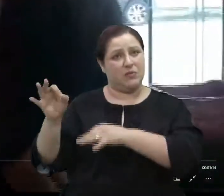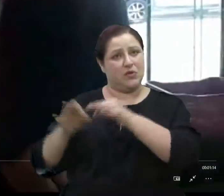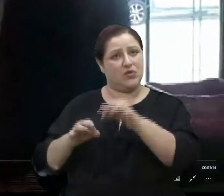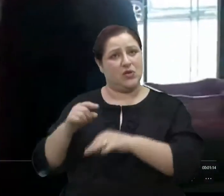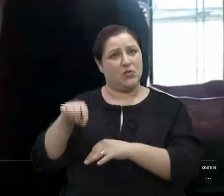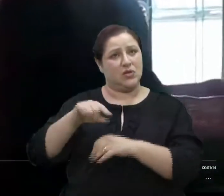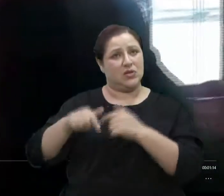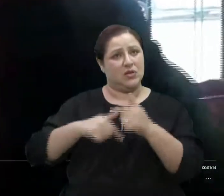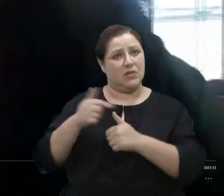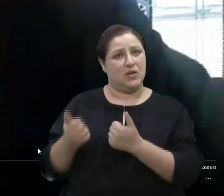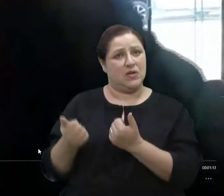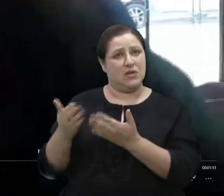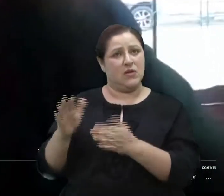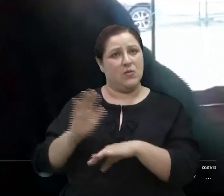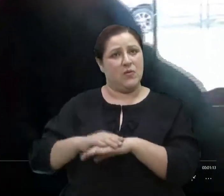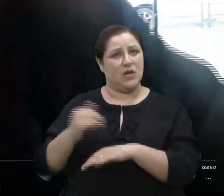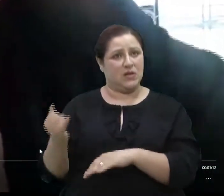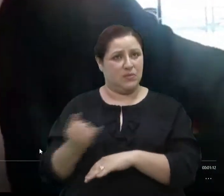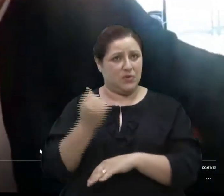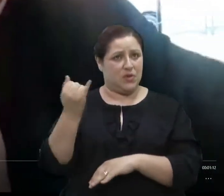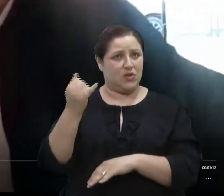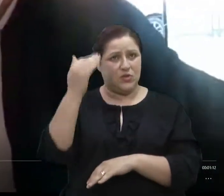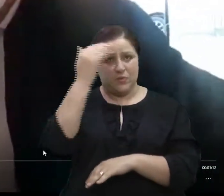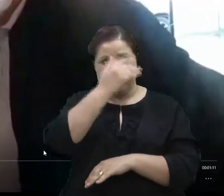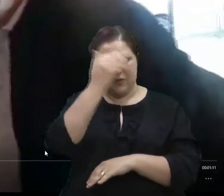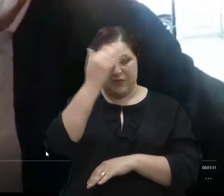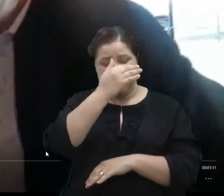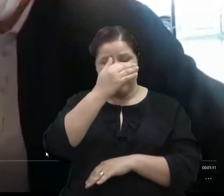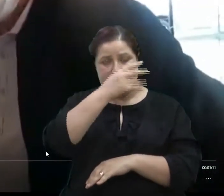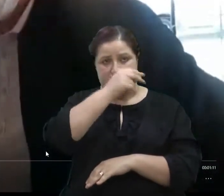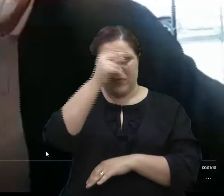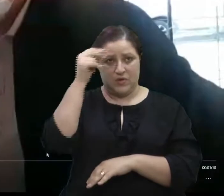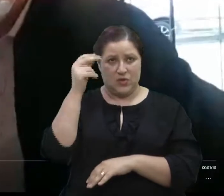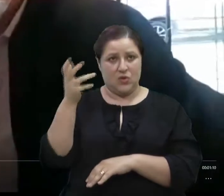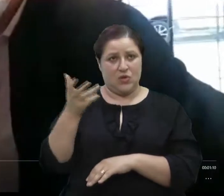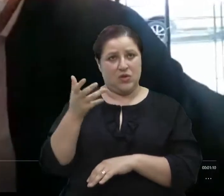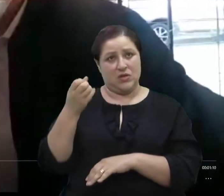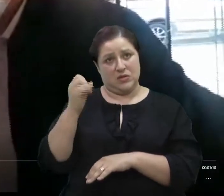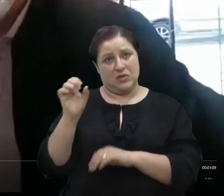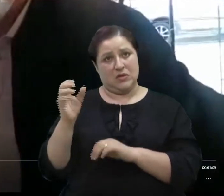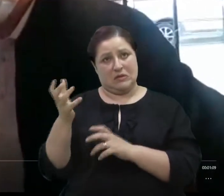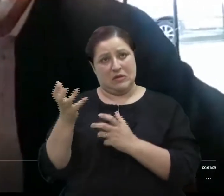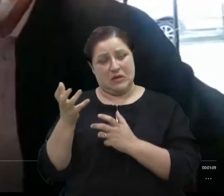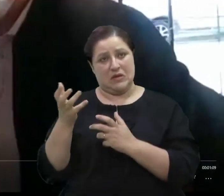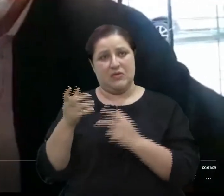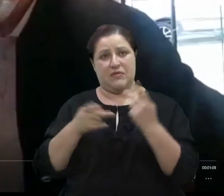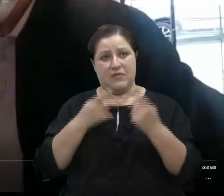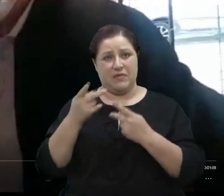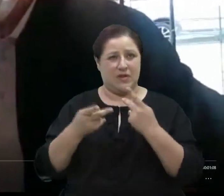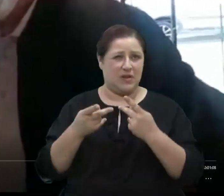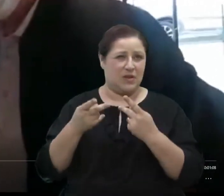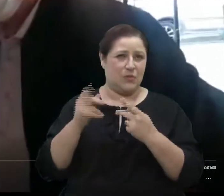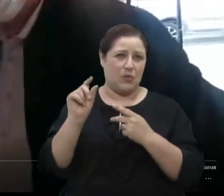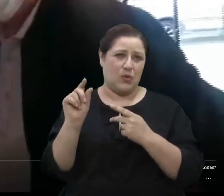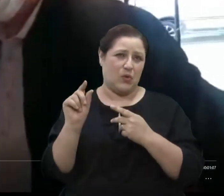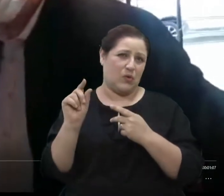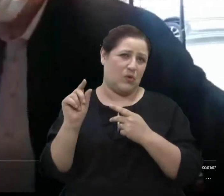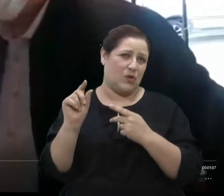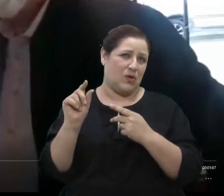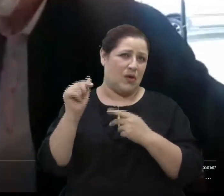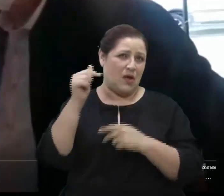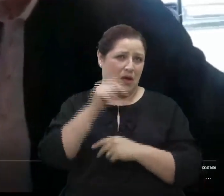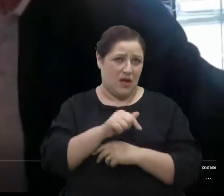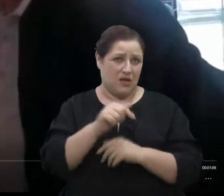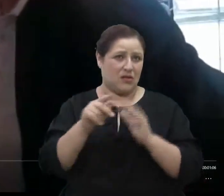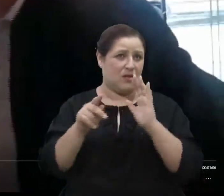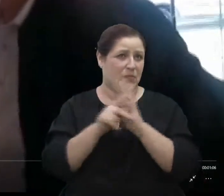E o mais importante, prefeito, eu gostaria, se o senhor quiser, né, que o senhor desse uma paladrinha. É, isso aqui